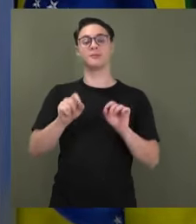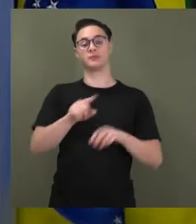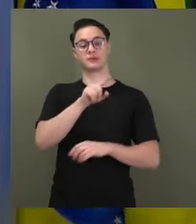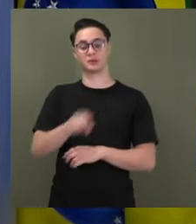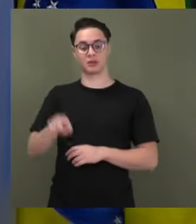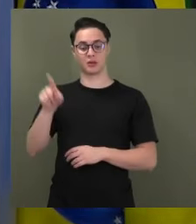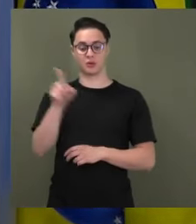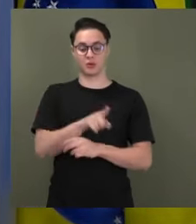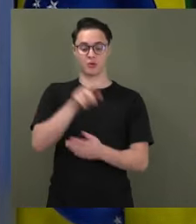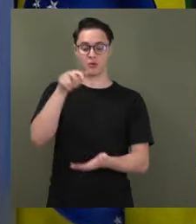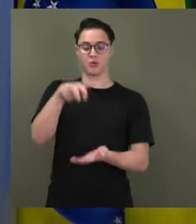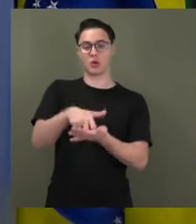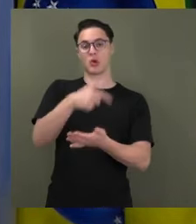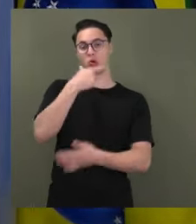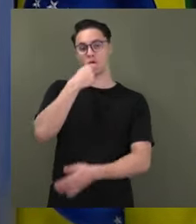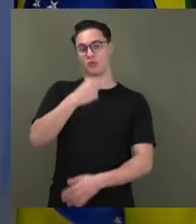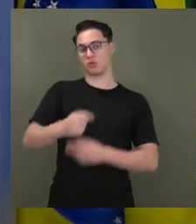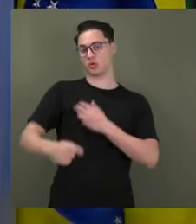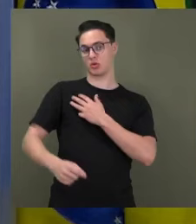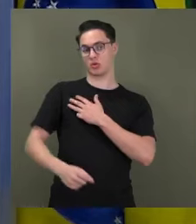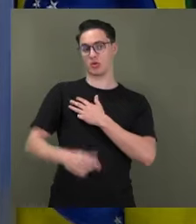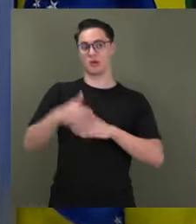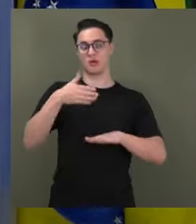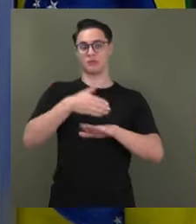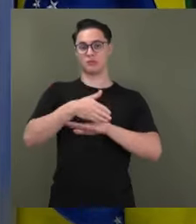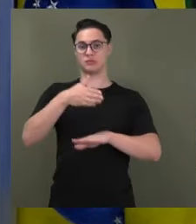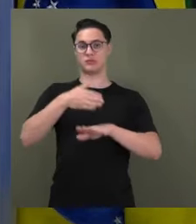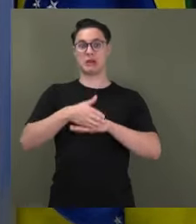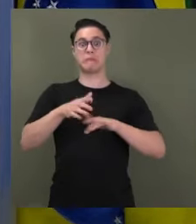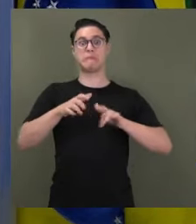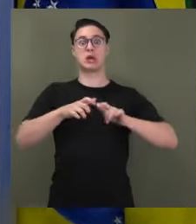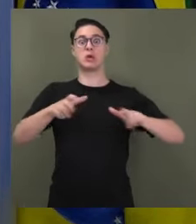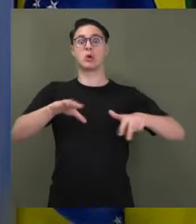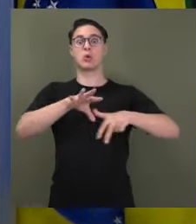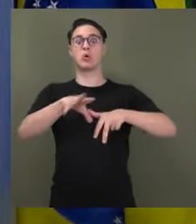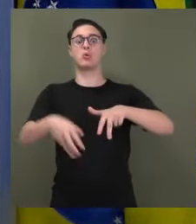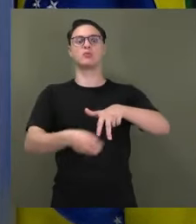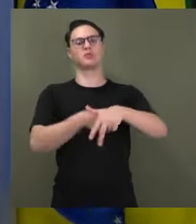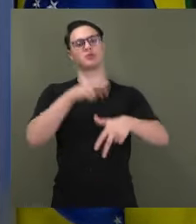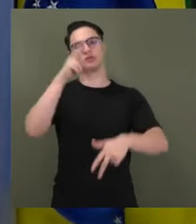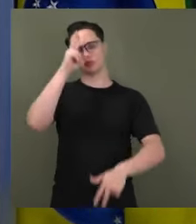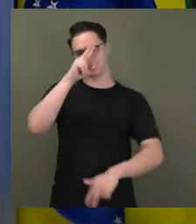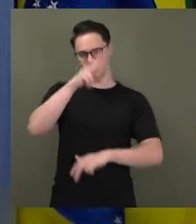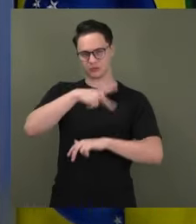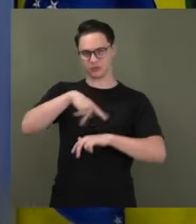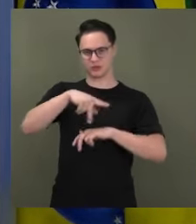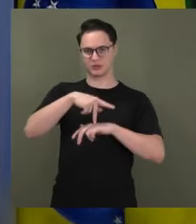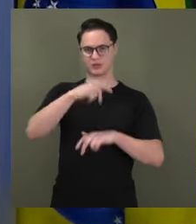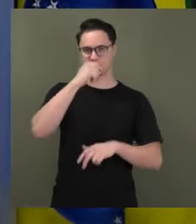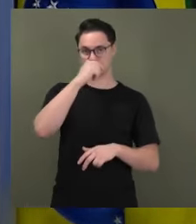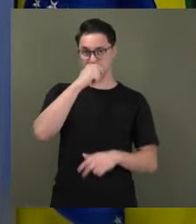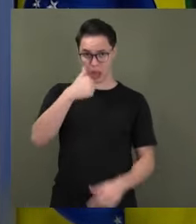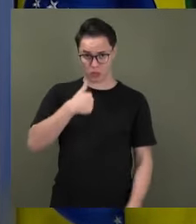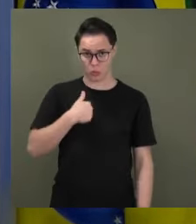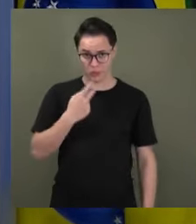condenação de Lula pela participação do maior esquema de corrupção da história desse país. Sou eu que estou dizendo